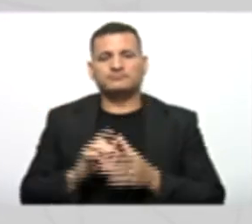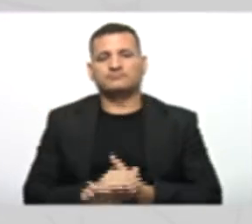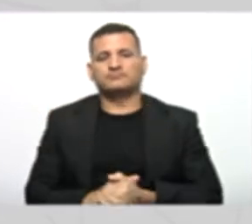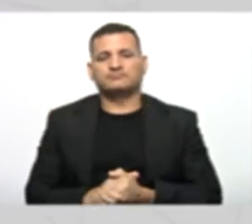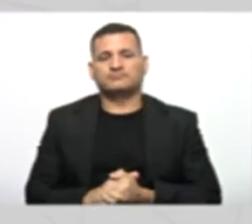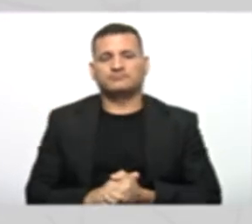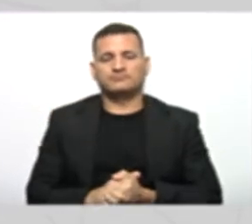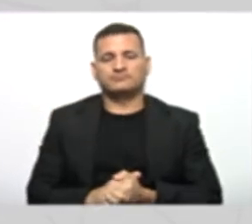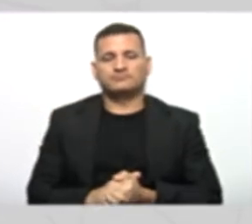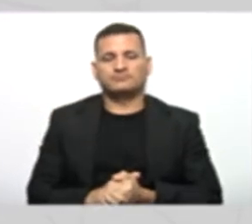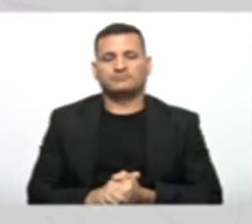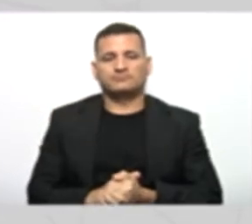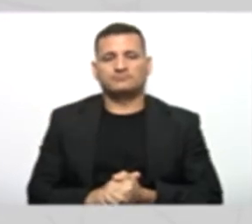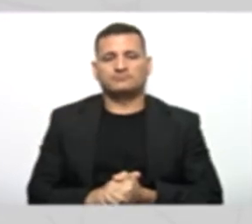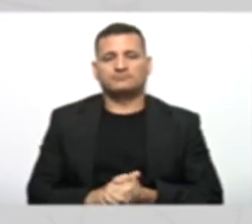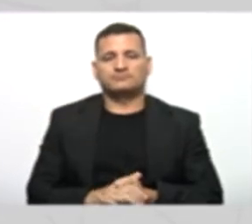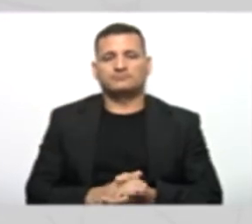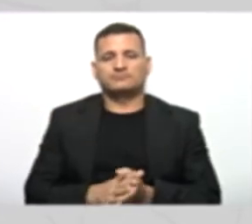Pessoa